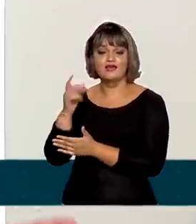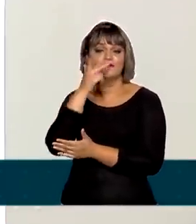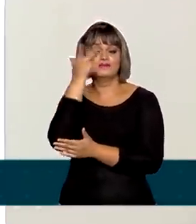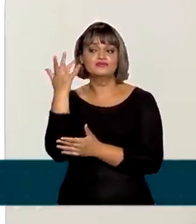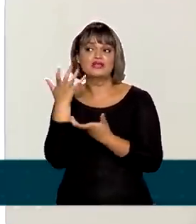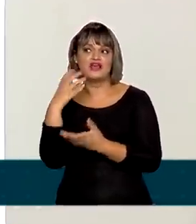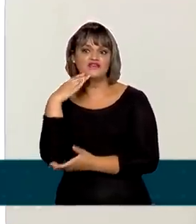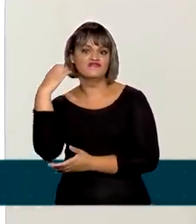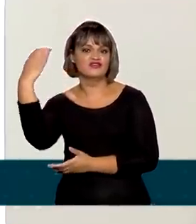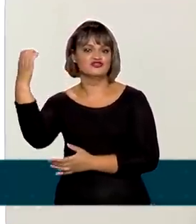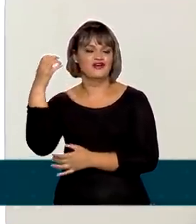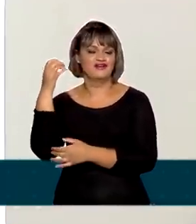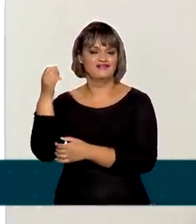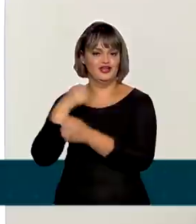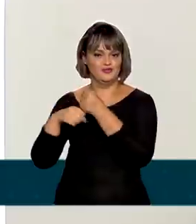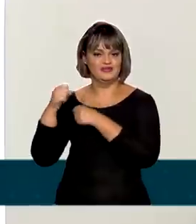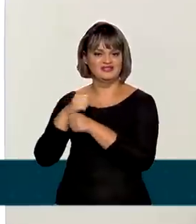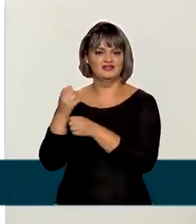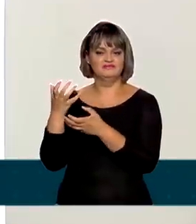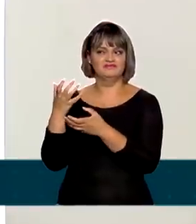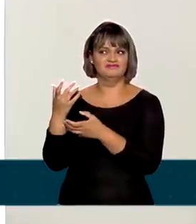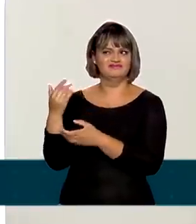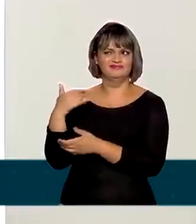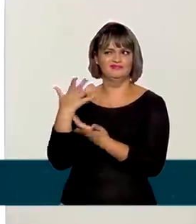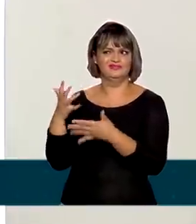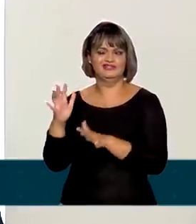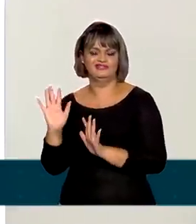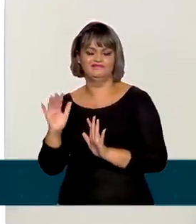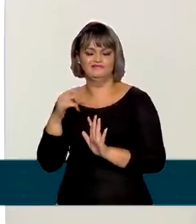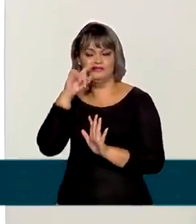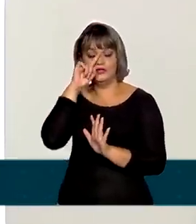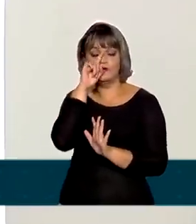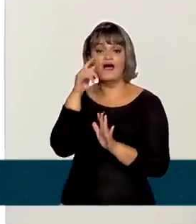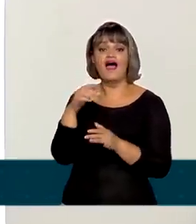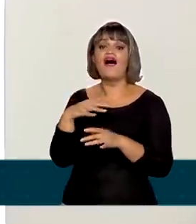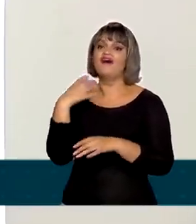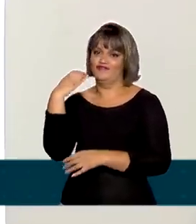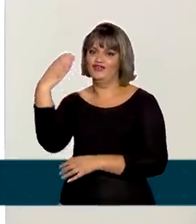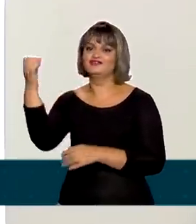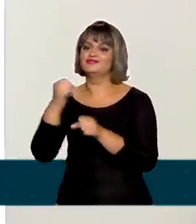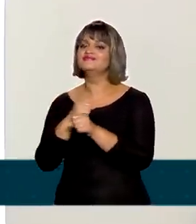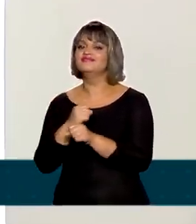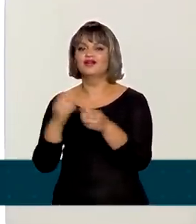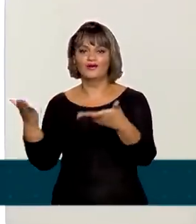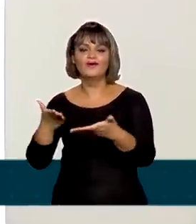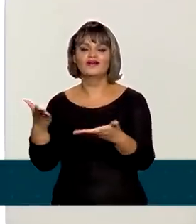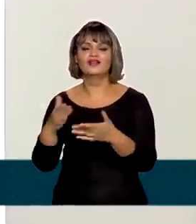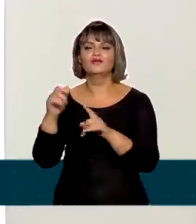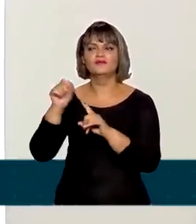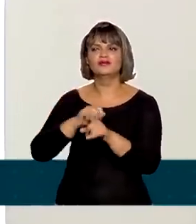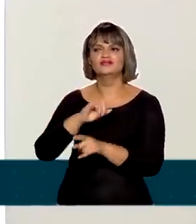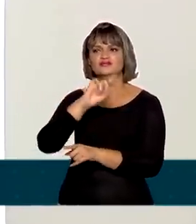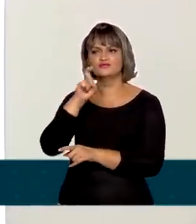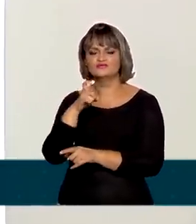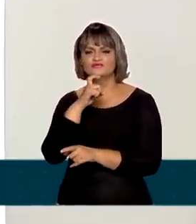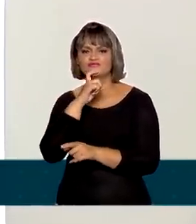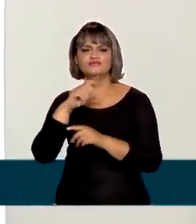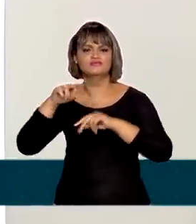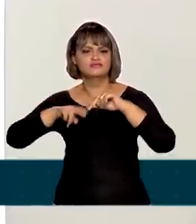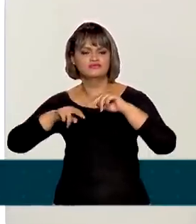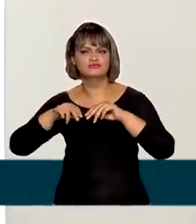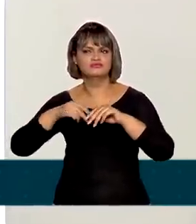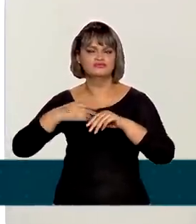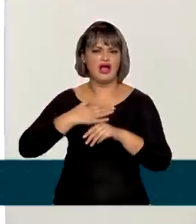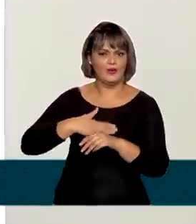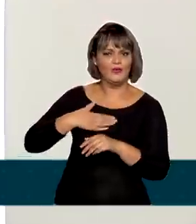quiseram viajar no ano passado, mas que não se sentiram seguras, viajaram, então, neste ano, em julho e agosto. E, com